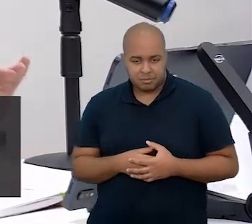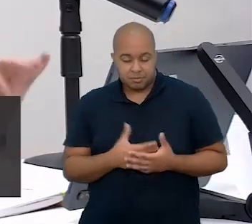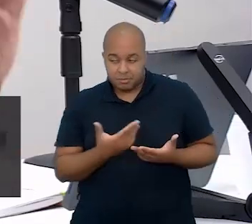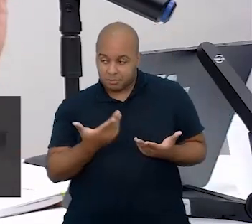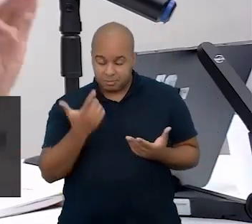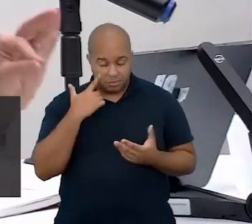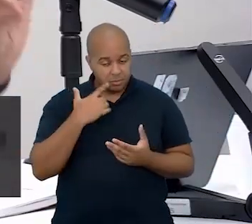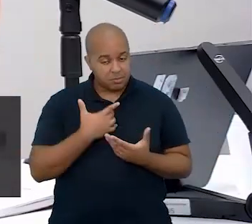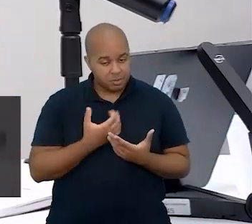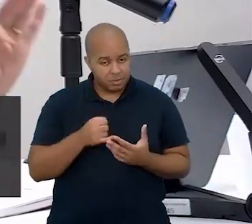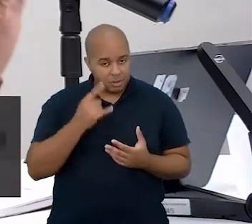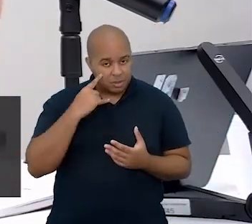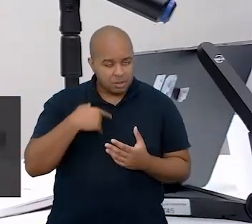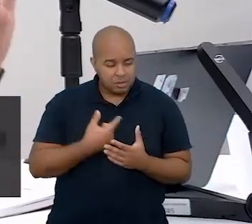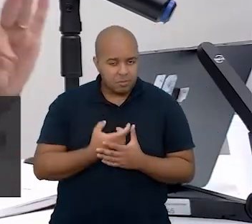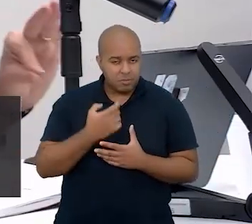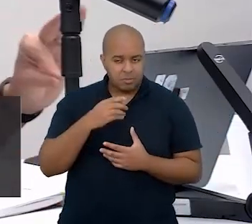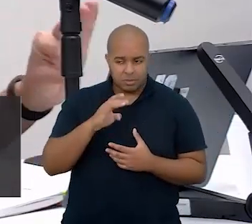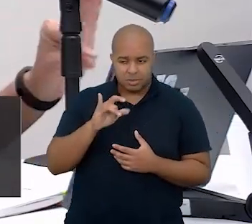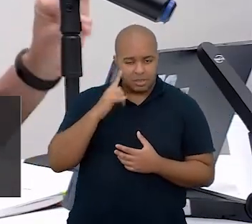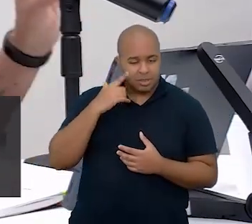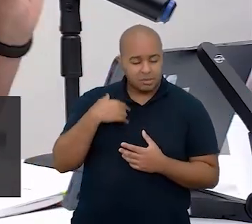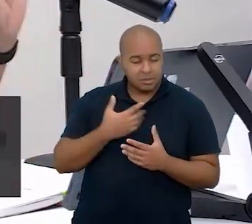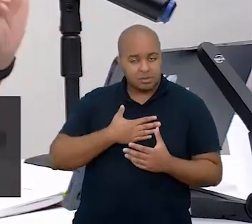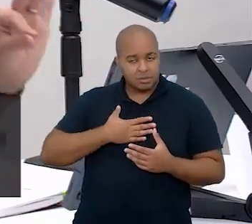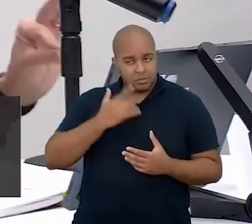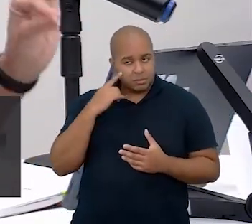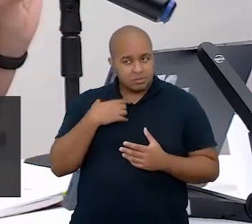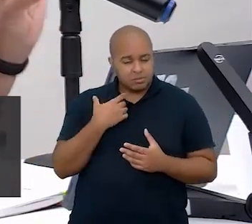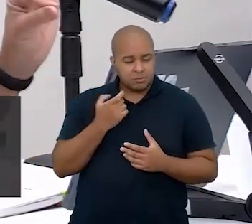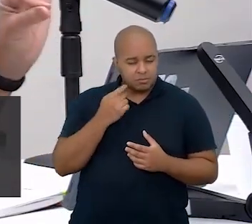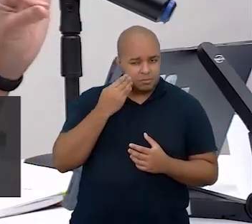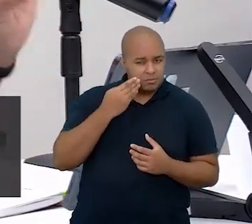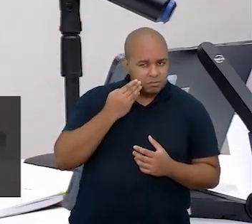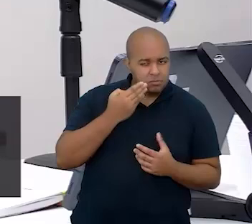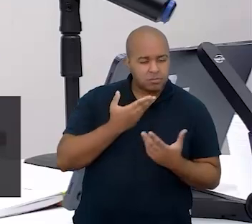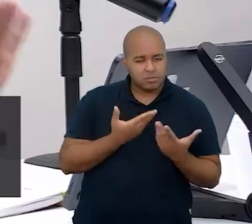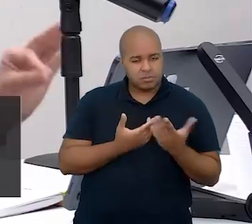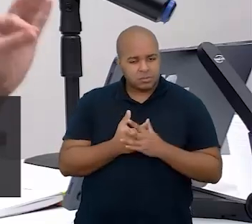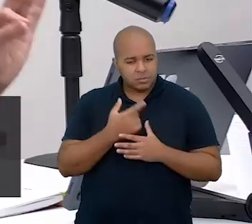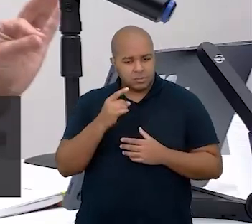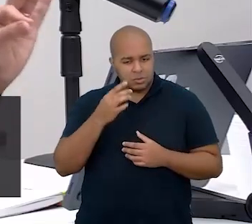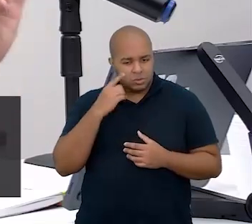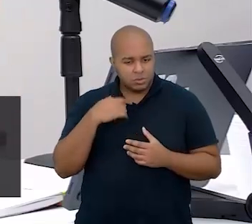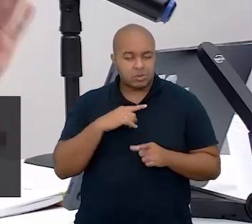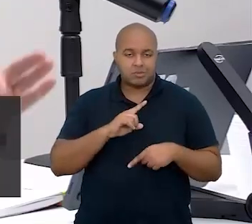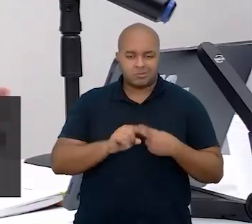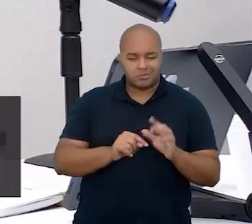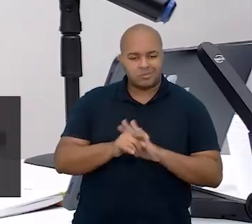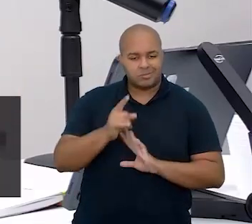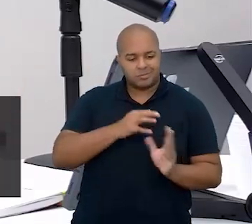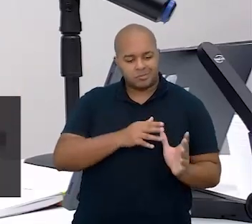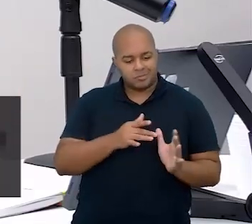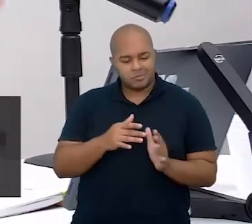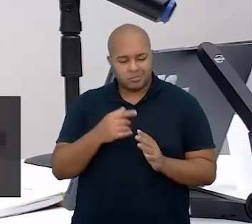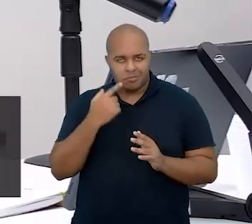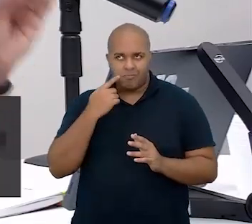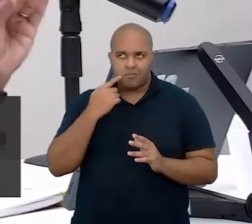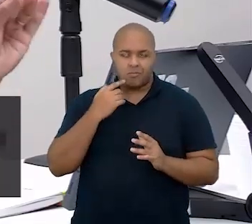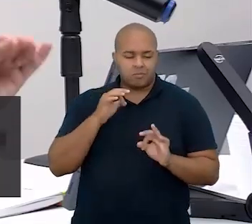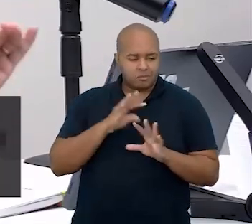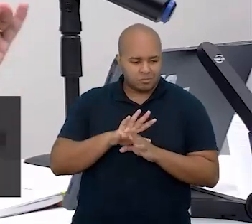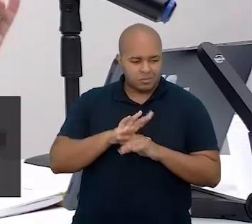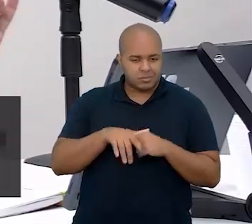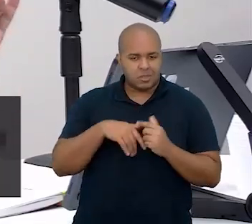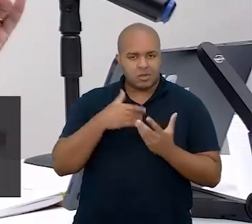Agora, chupe o chiclé para ir gostando do docinho dele. E só depois que passar o gosto, você